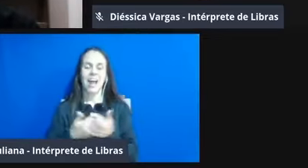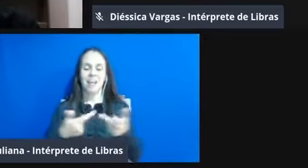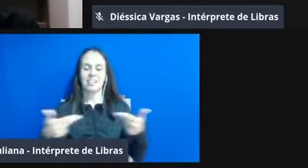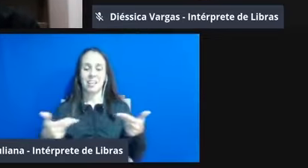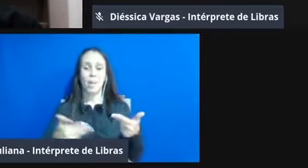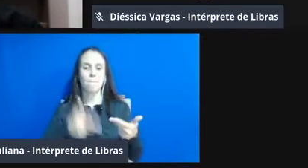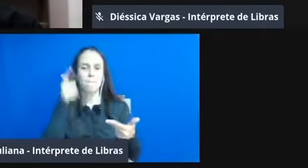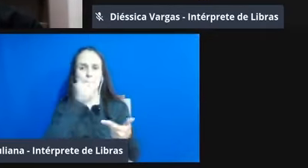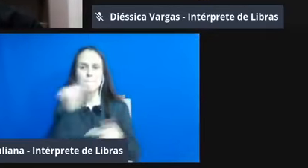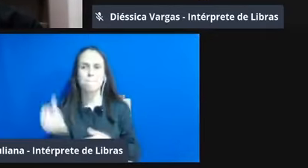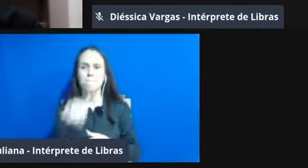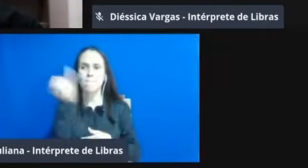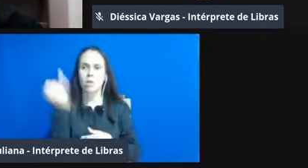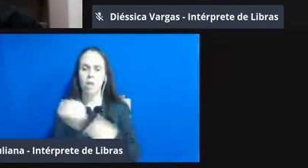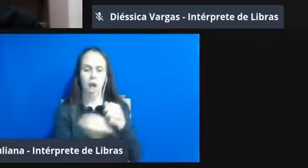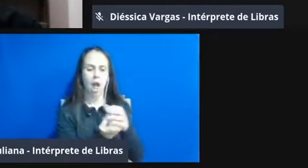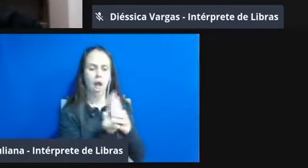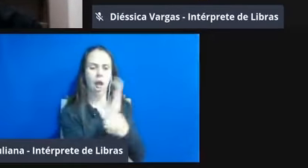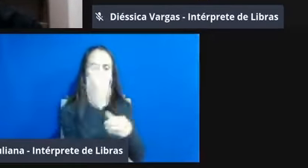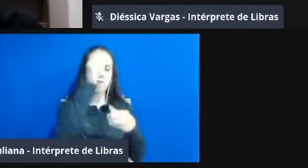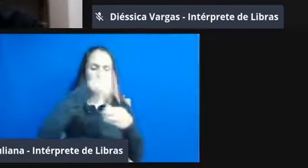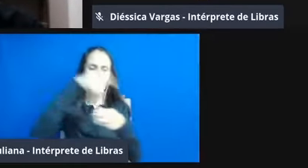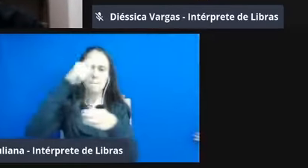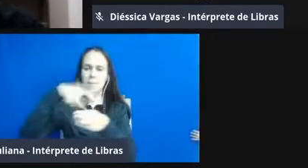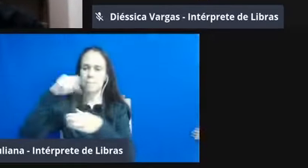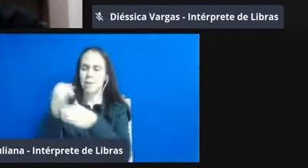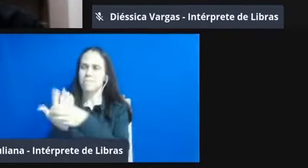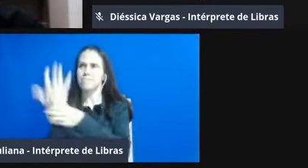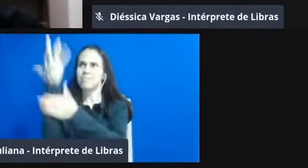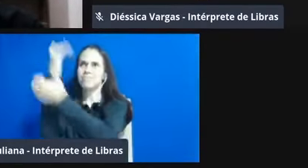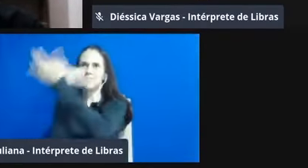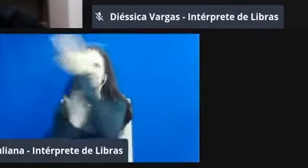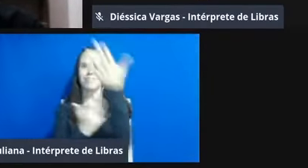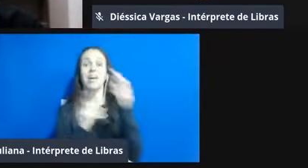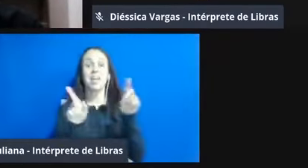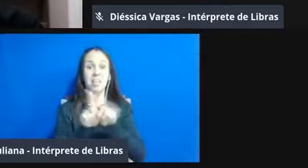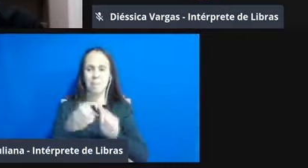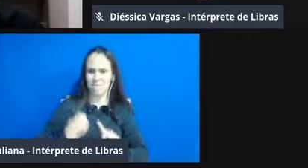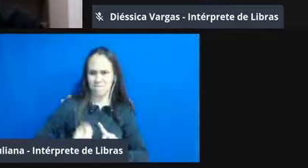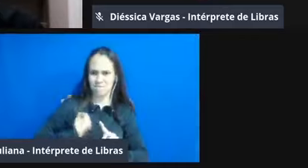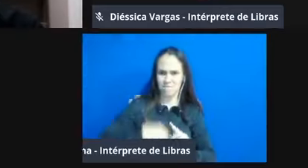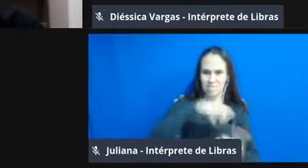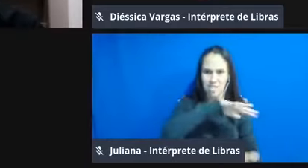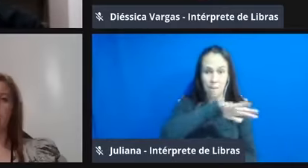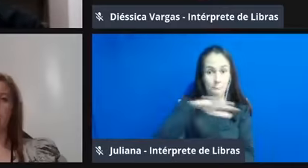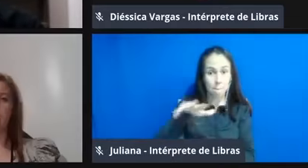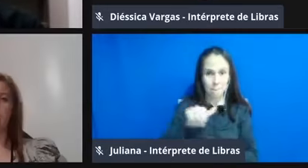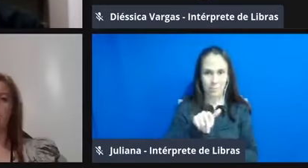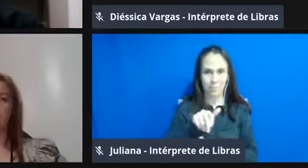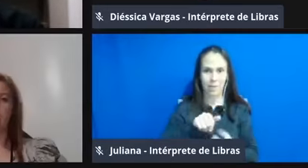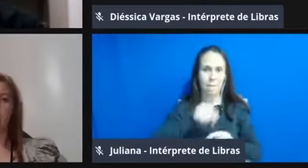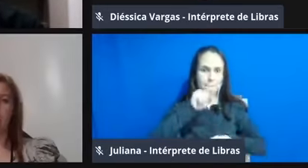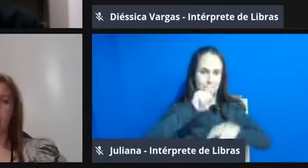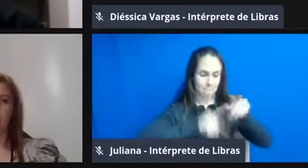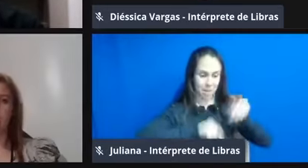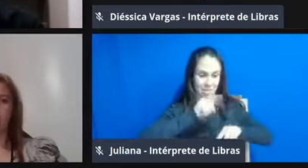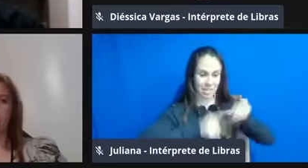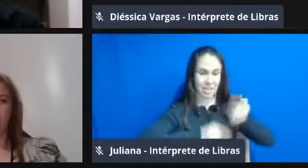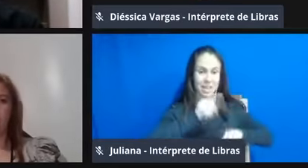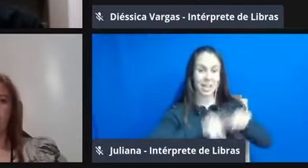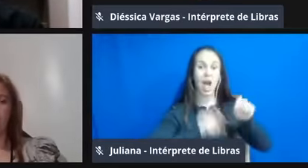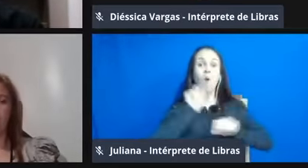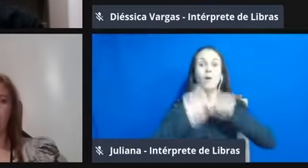a manutenção da vida no planeta. O material foi produzido pelo grupo de pesquisas do Laboratório de